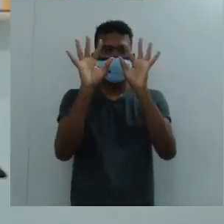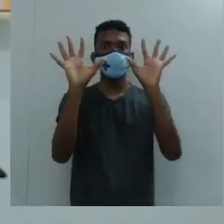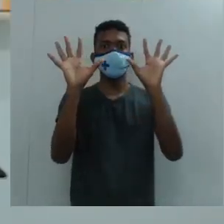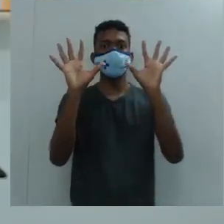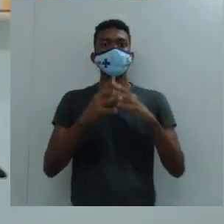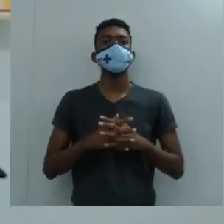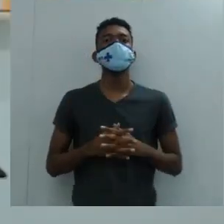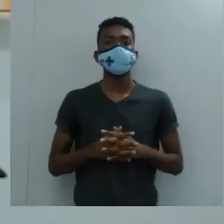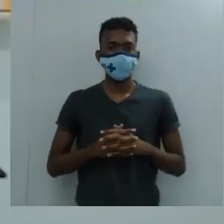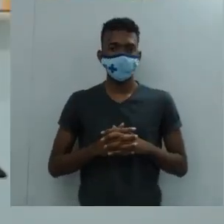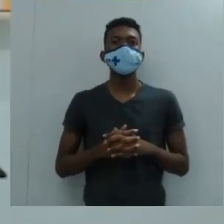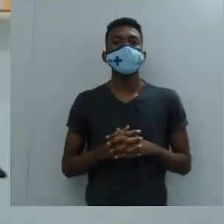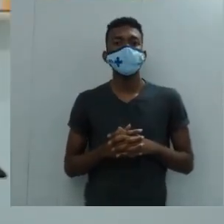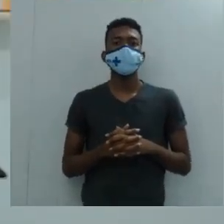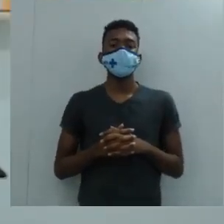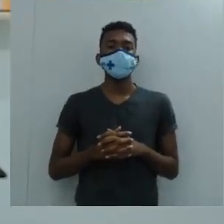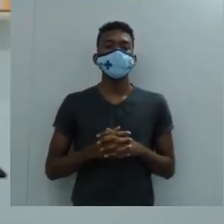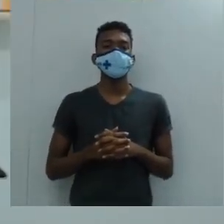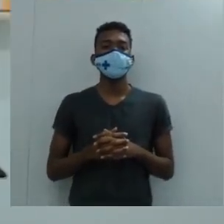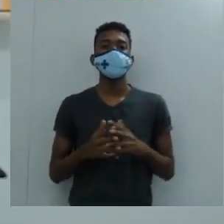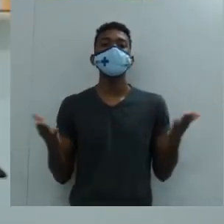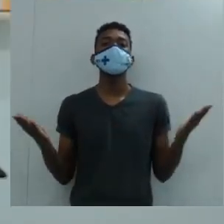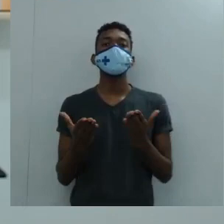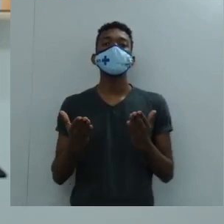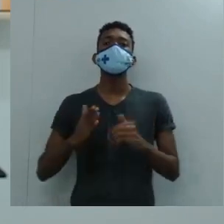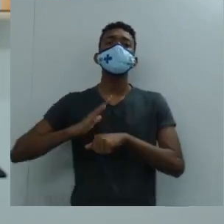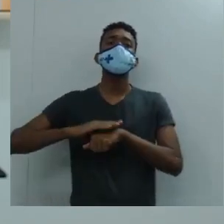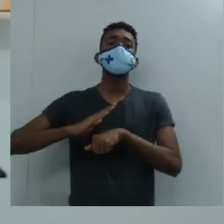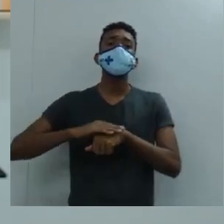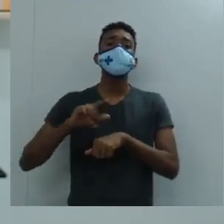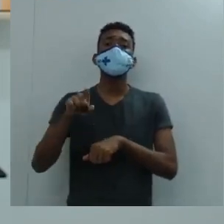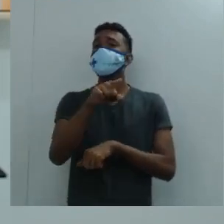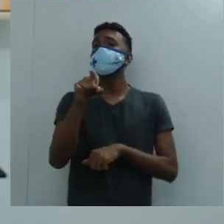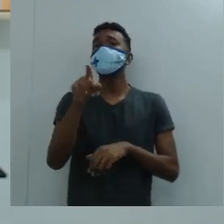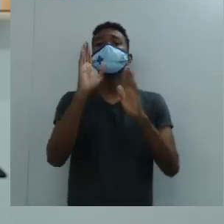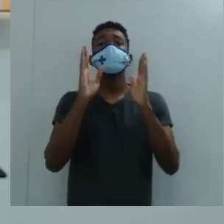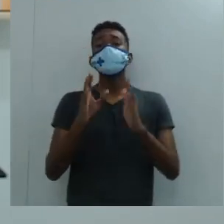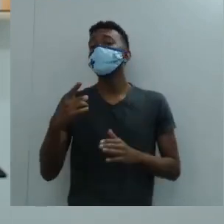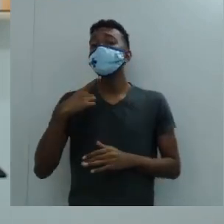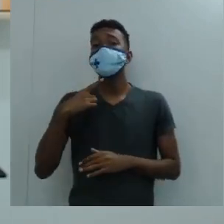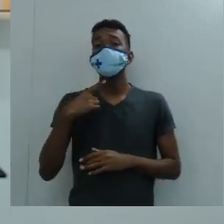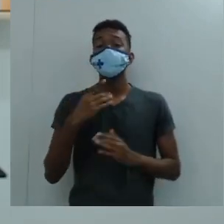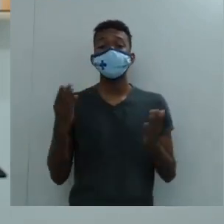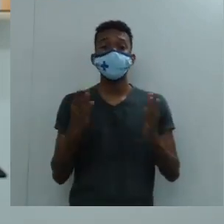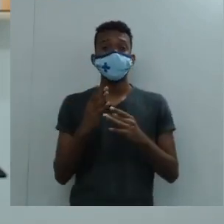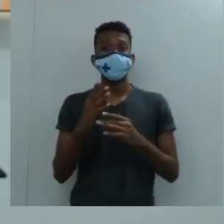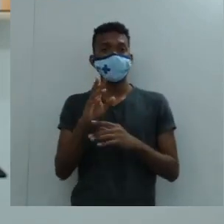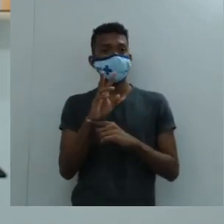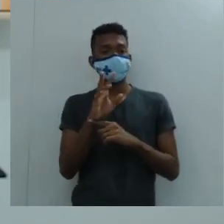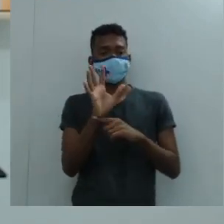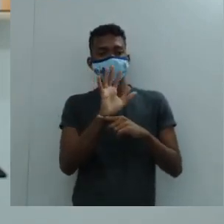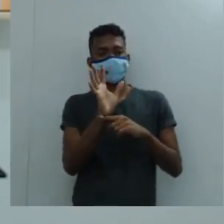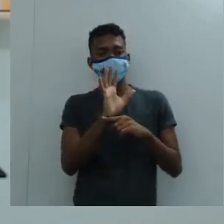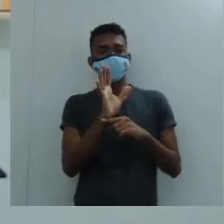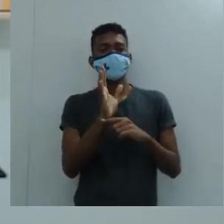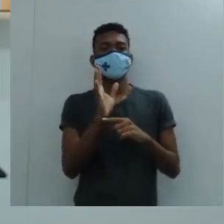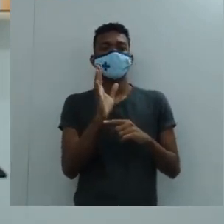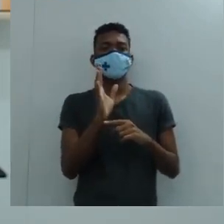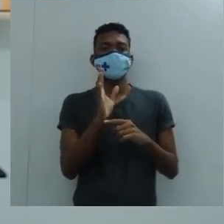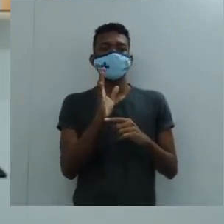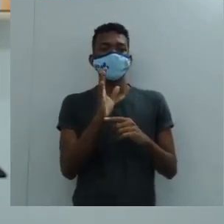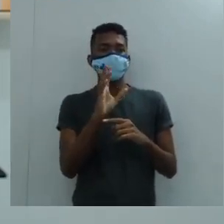Então você que está em casa, nesse exato momento, assistindo a nossa aula da EducaPE, uma aula